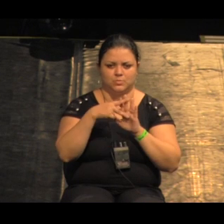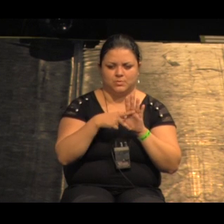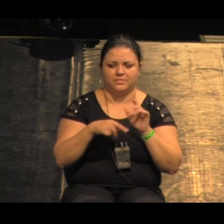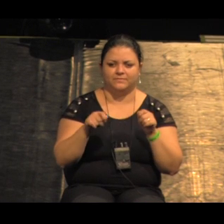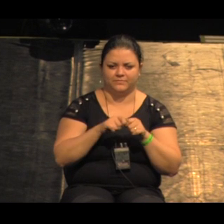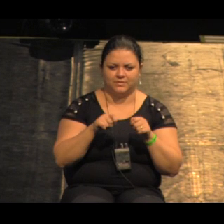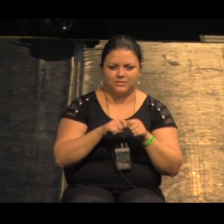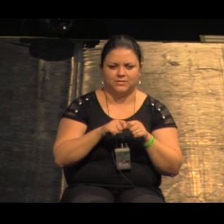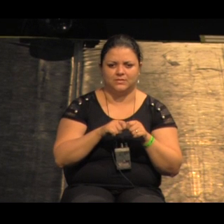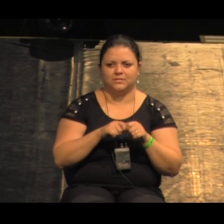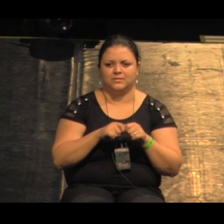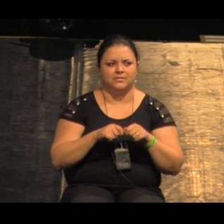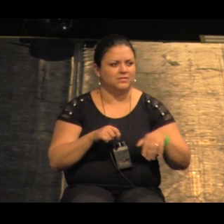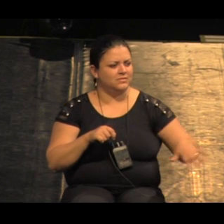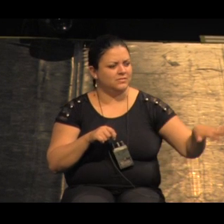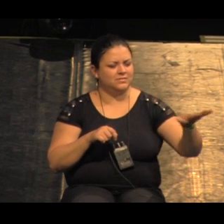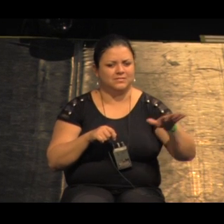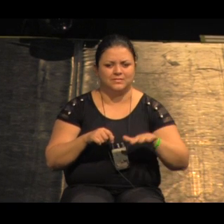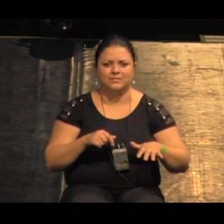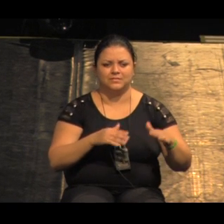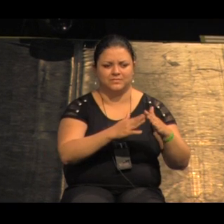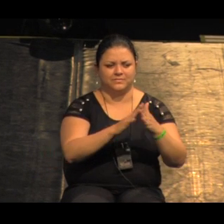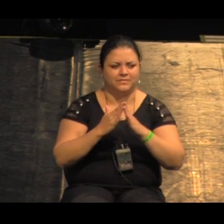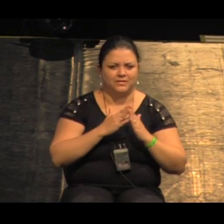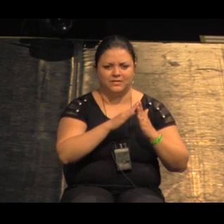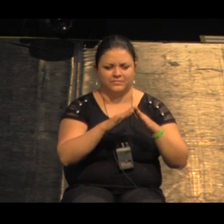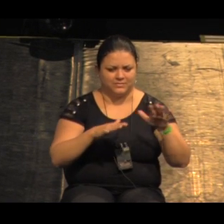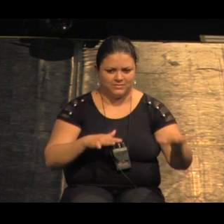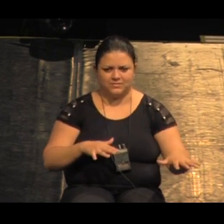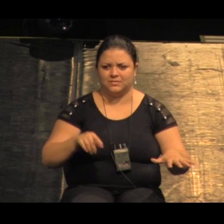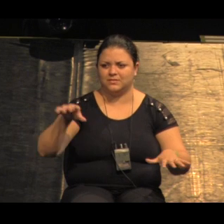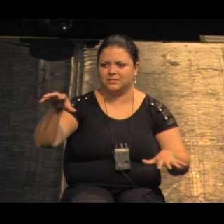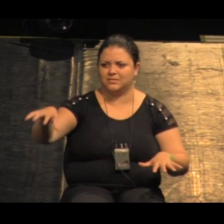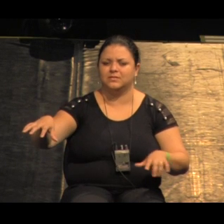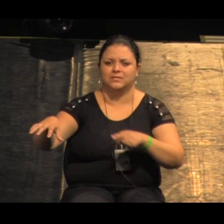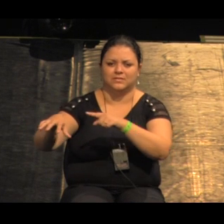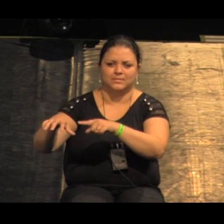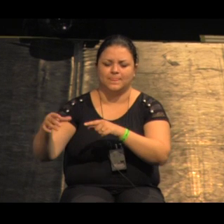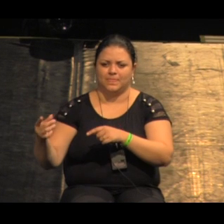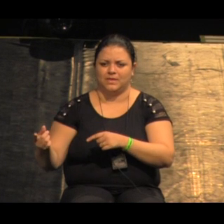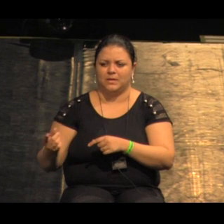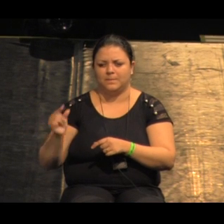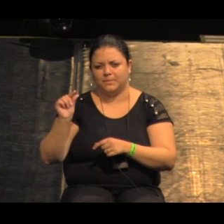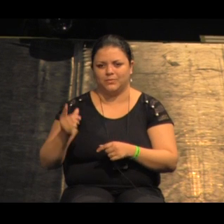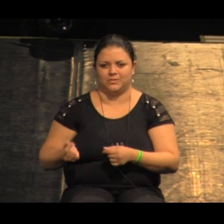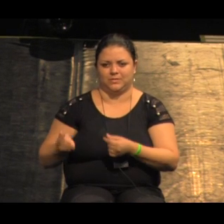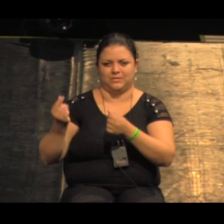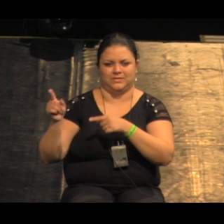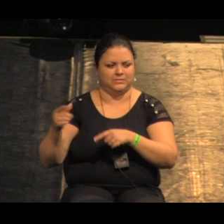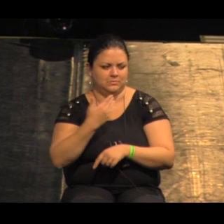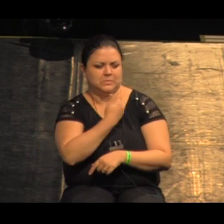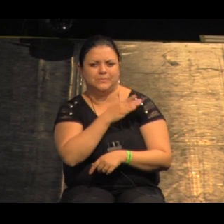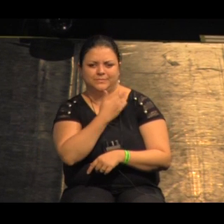o portão e esse cara fala putz esses favelados estão fazendo uma bagunça eles não querem desculpa é real eles não querem esse pessoal